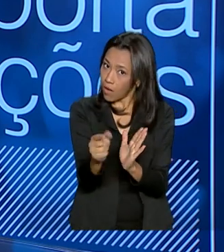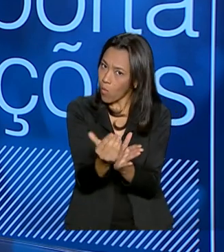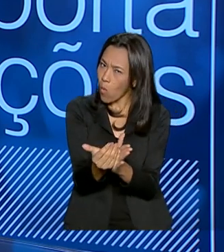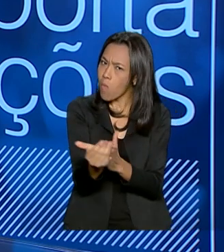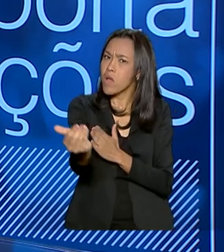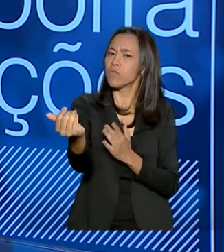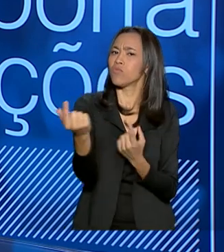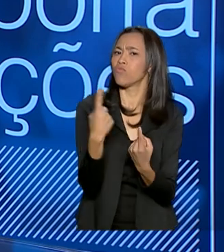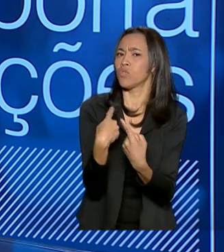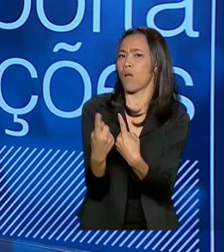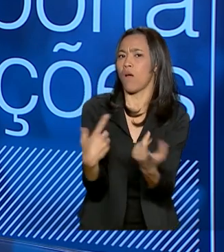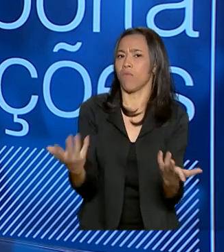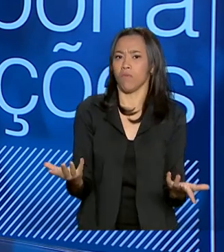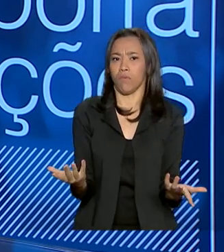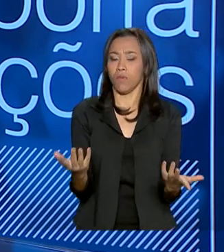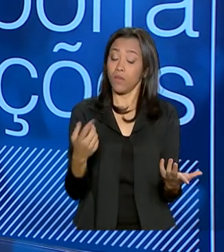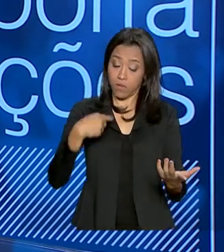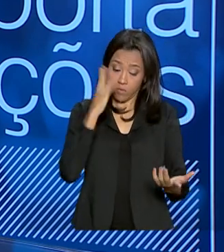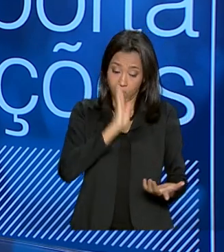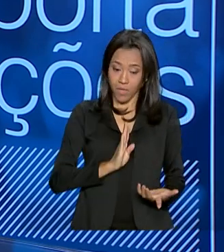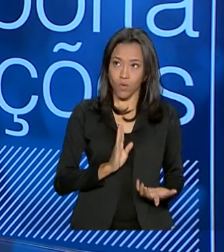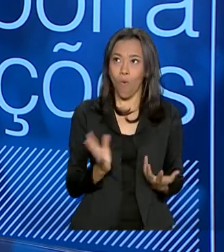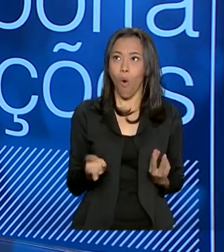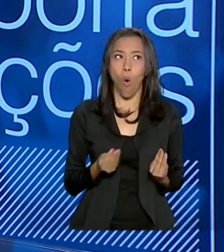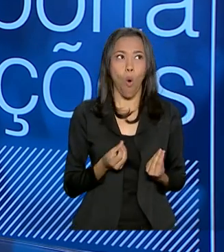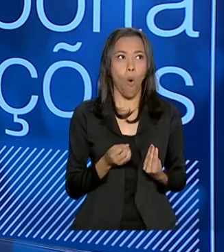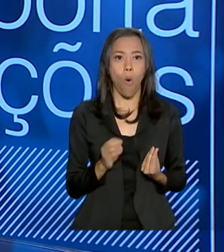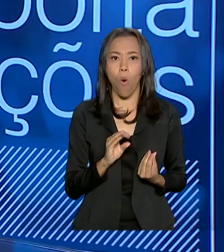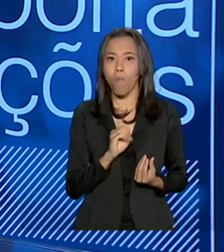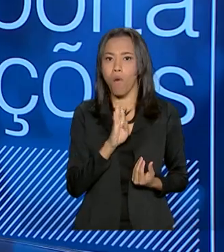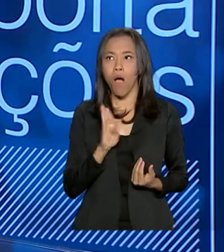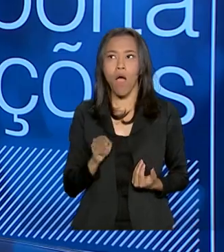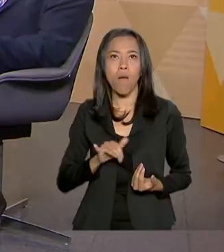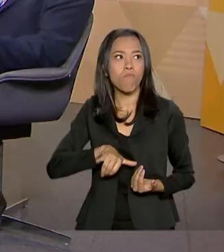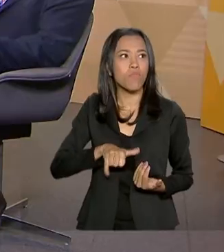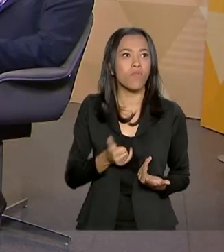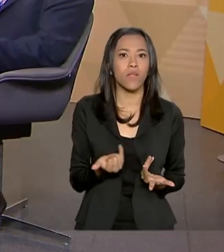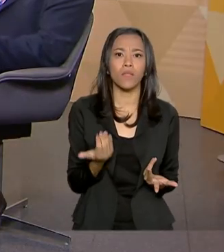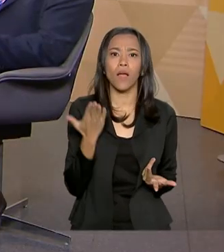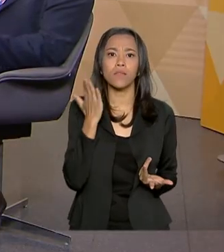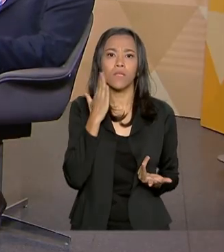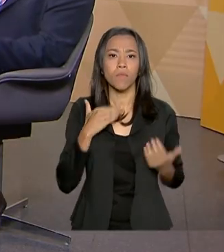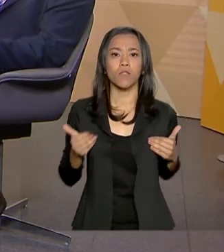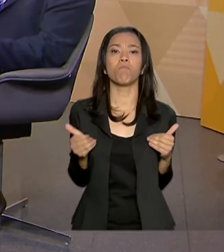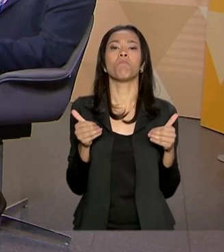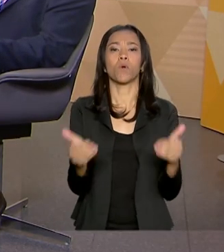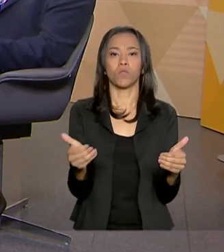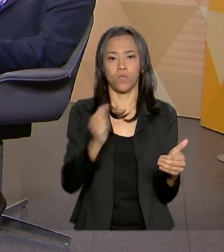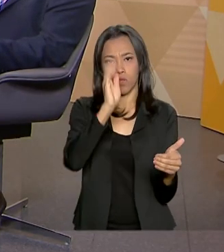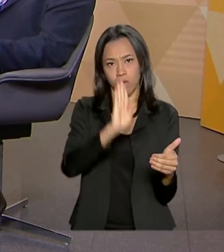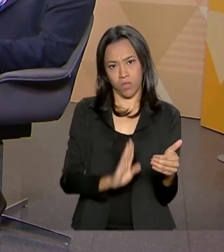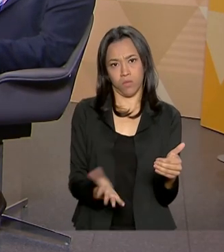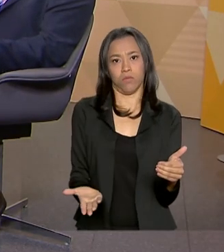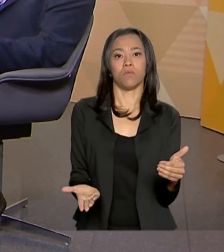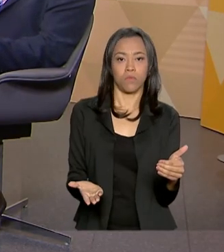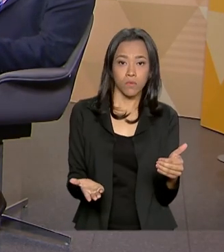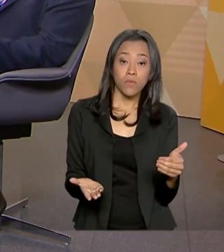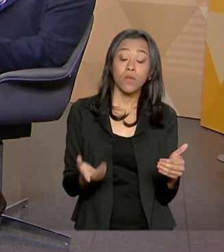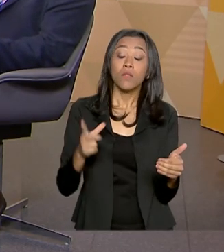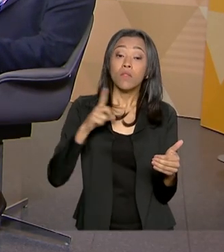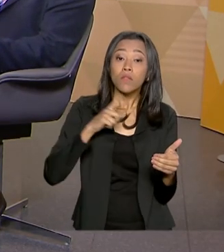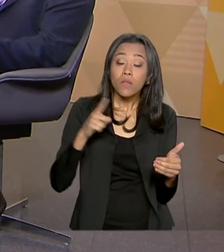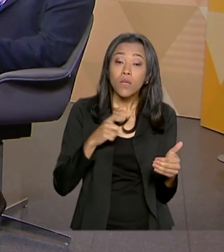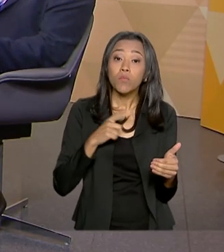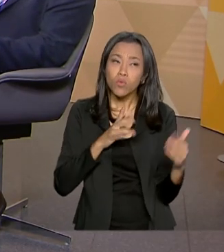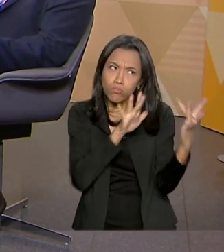E o Brasil tem que saber aproveitar o melhor desse Como se posicionar. Em momentos, se posicionar. Então, temos uma ligação com